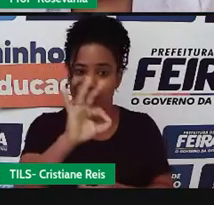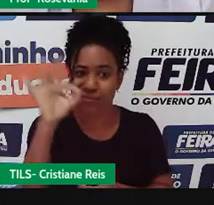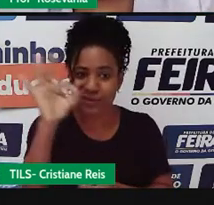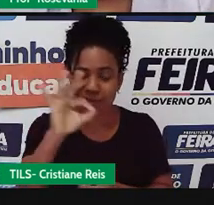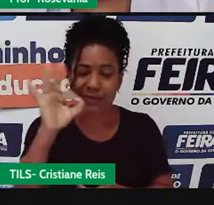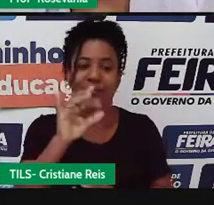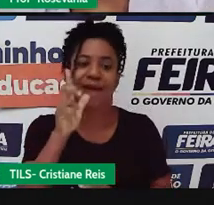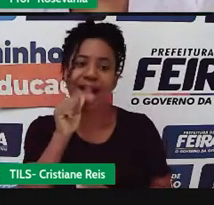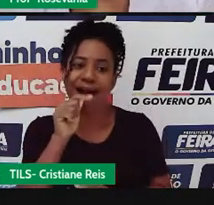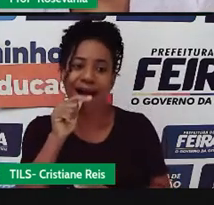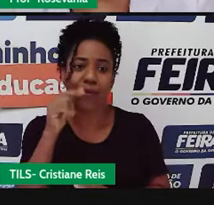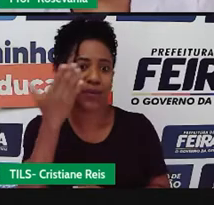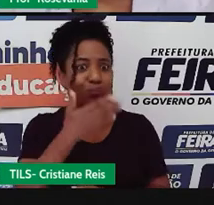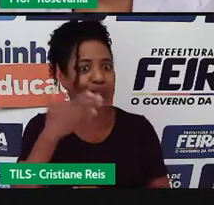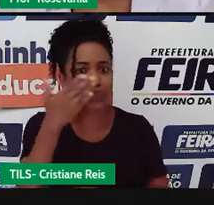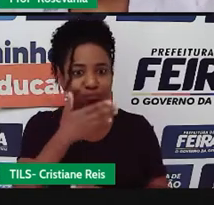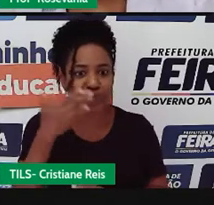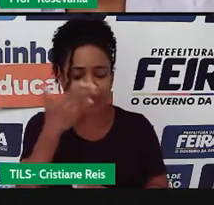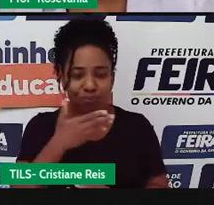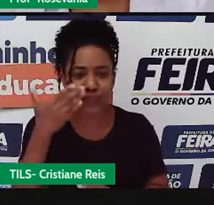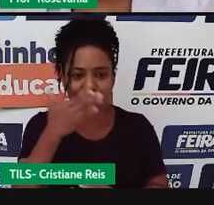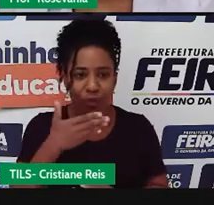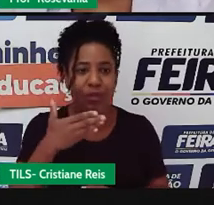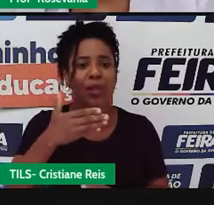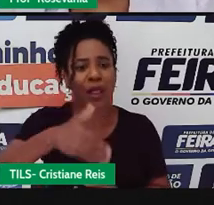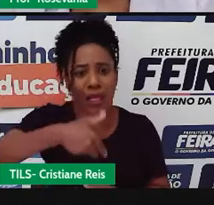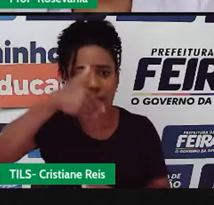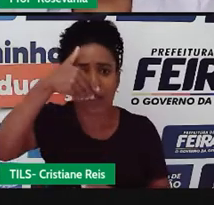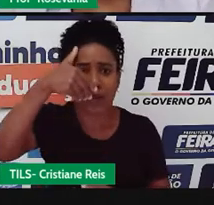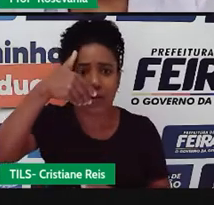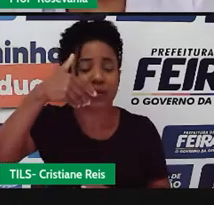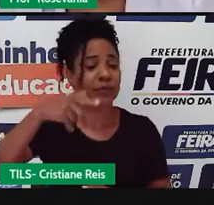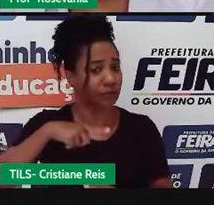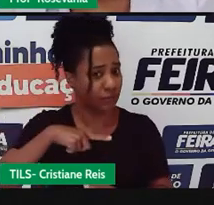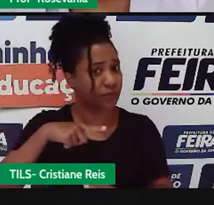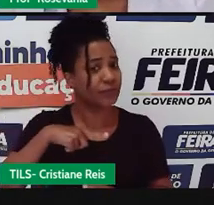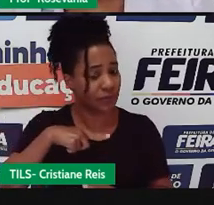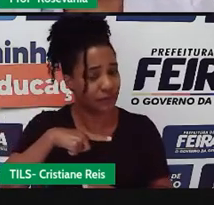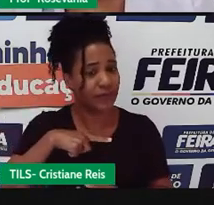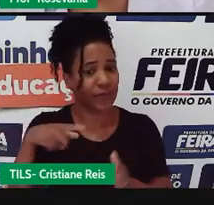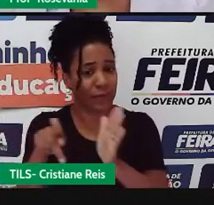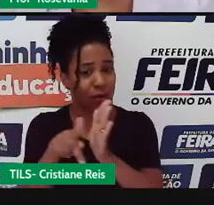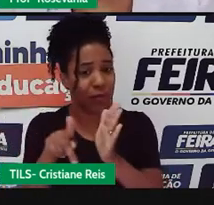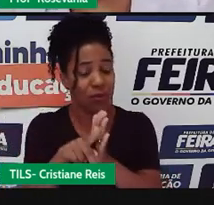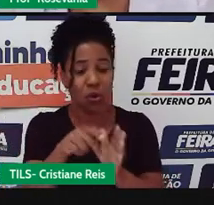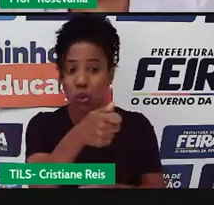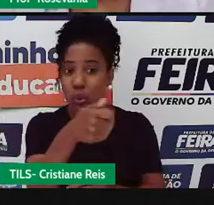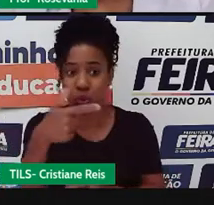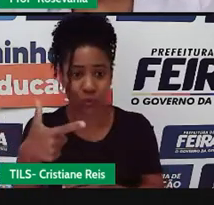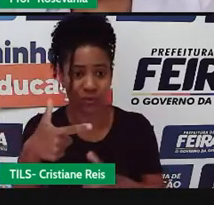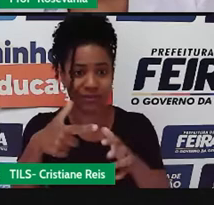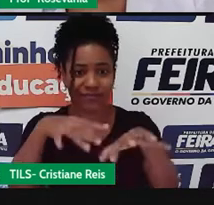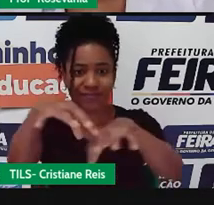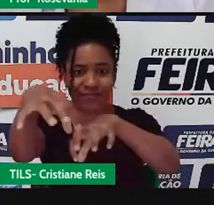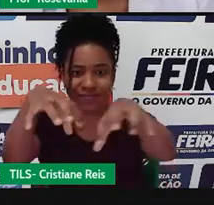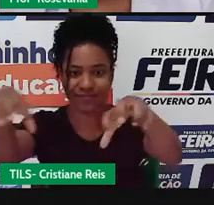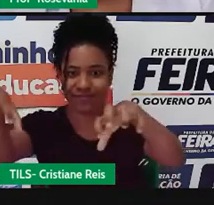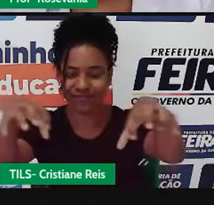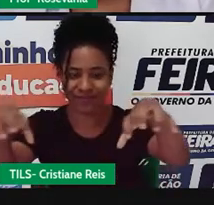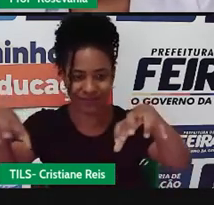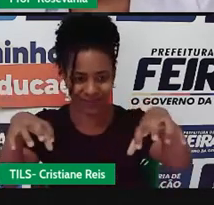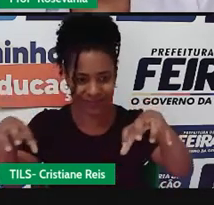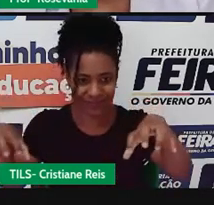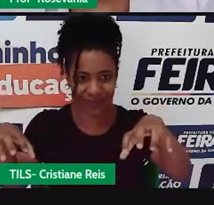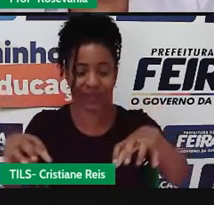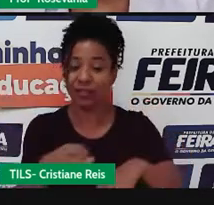planeta que gente tem aqui. E a gente divide isso aí, né? Nessas 12 bacias hidrográficas. A gente tem especificamente